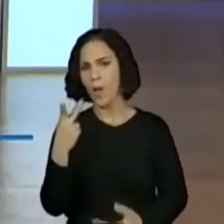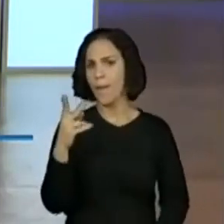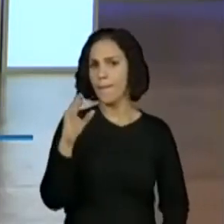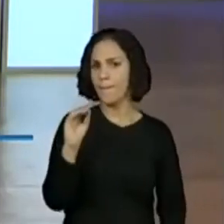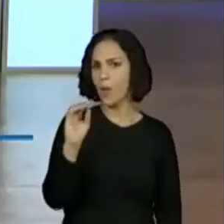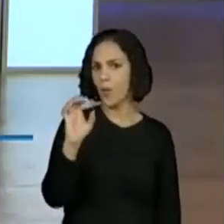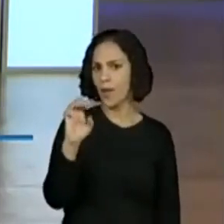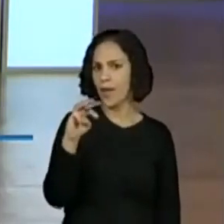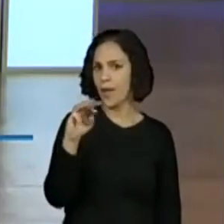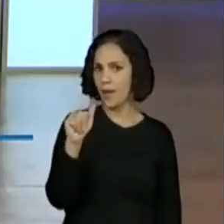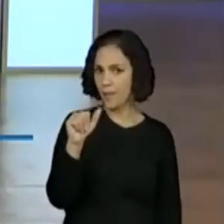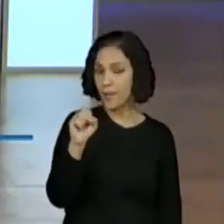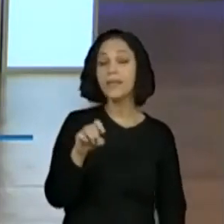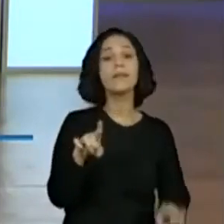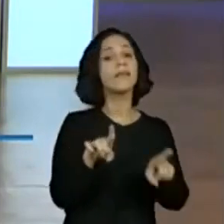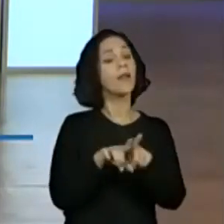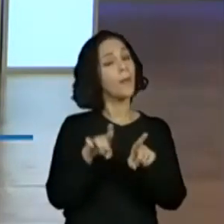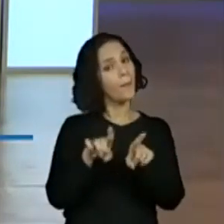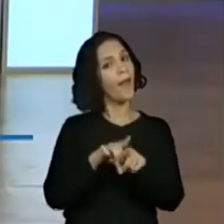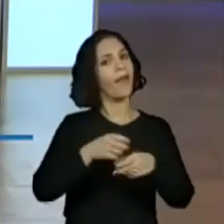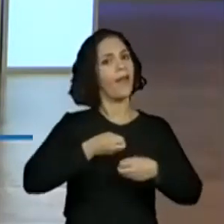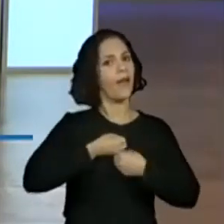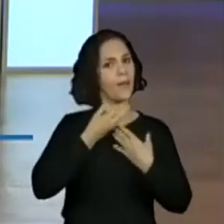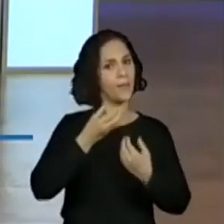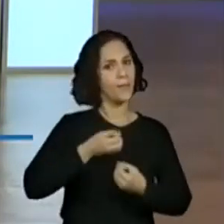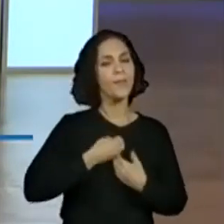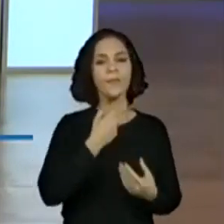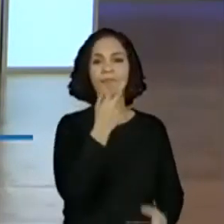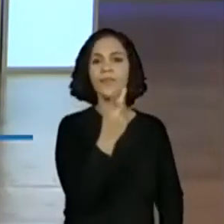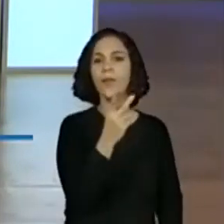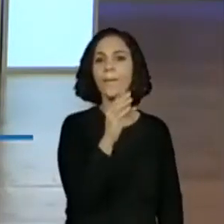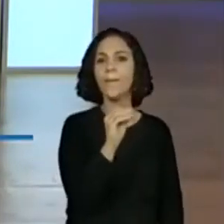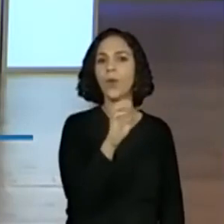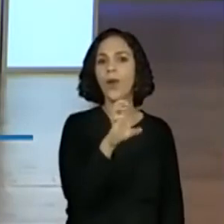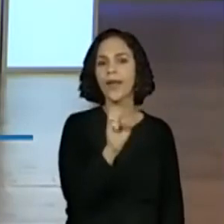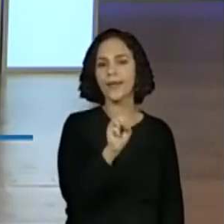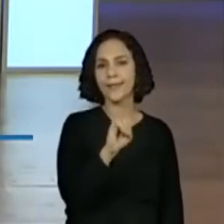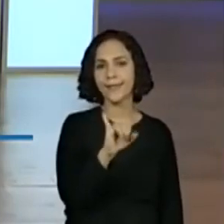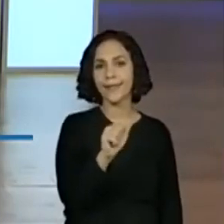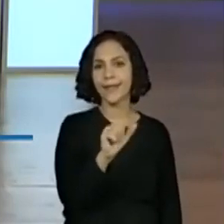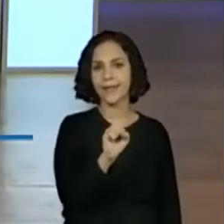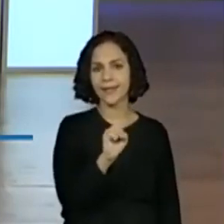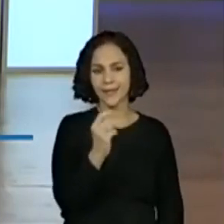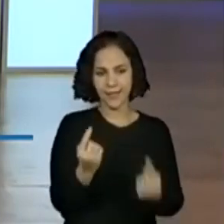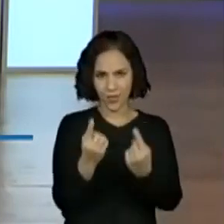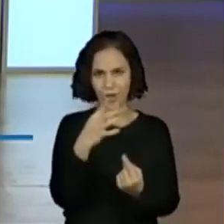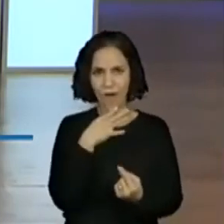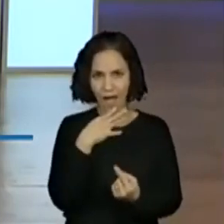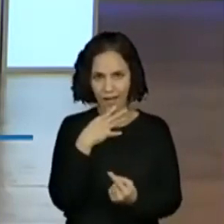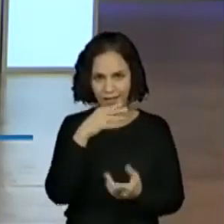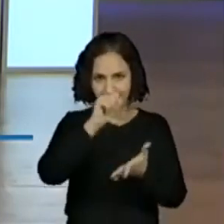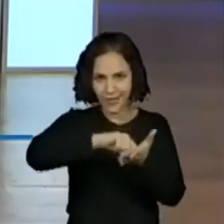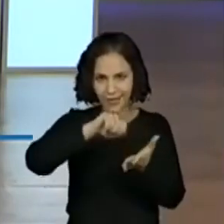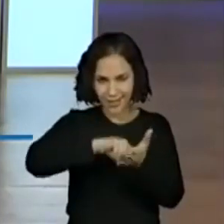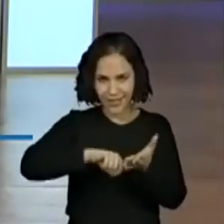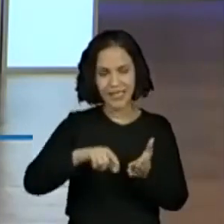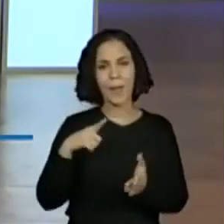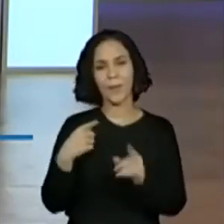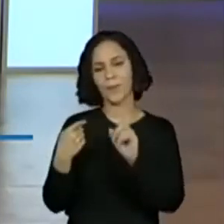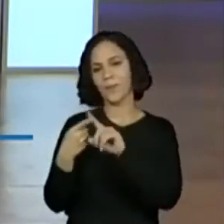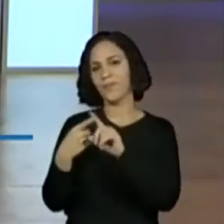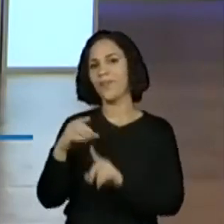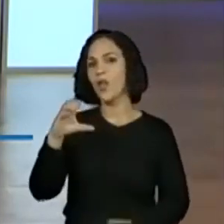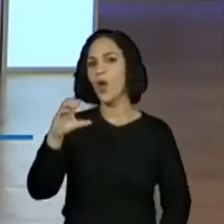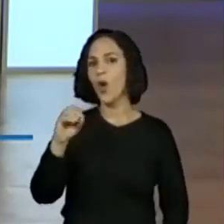ouvir não, quero ler, né? É uma pena que eu não posso ouvir, mas ali, ó o povo já falando. Ó, Cora Coralina,